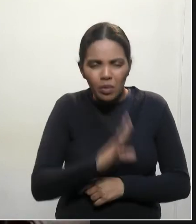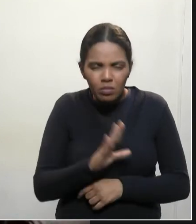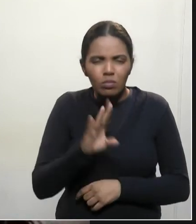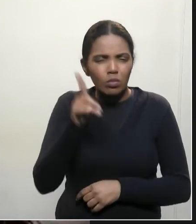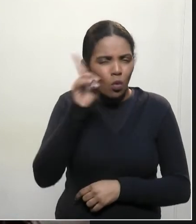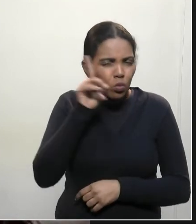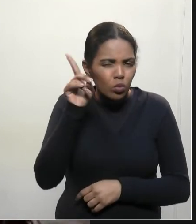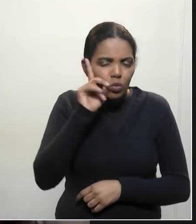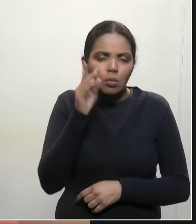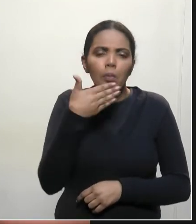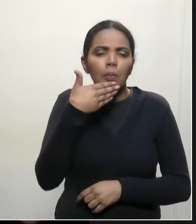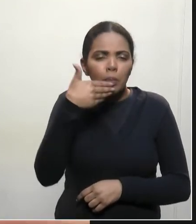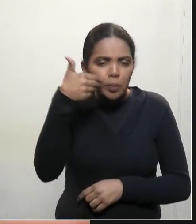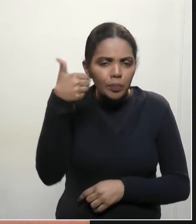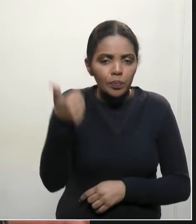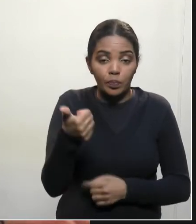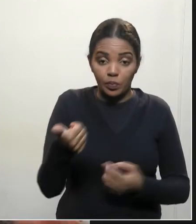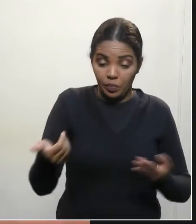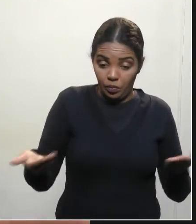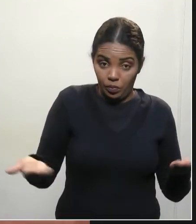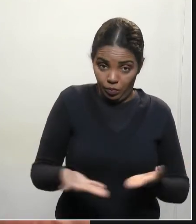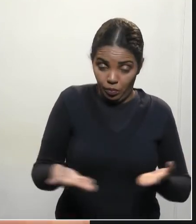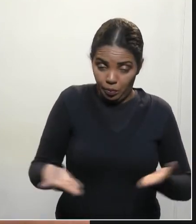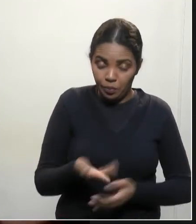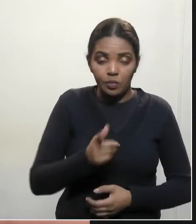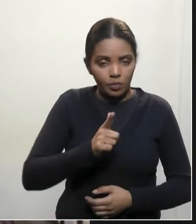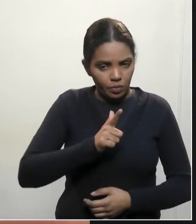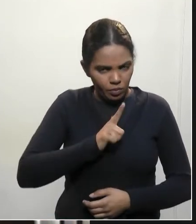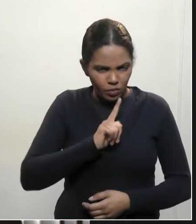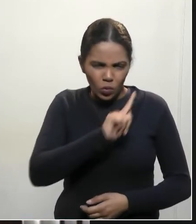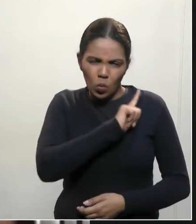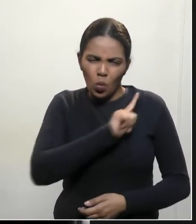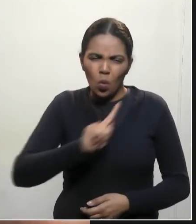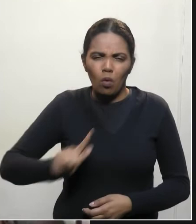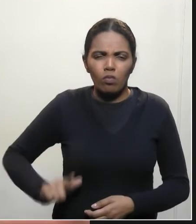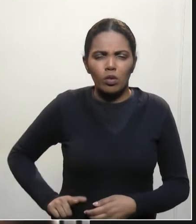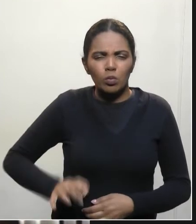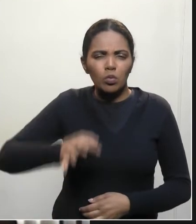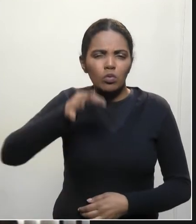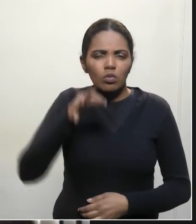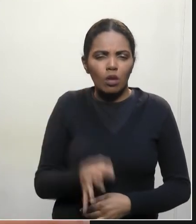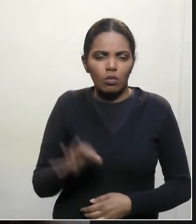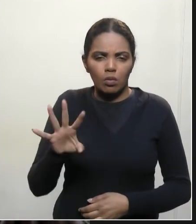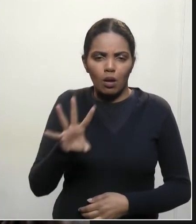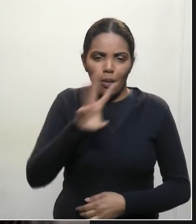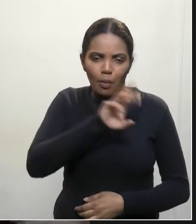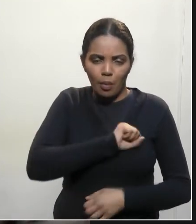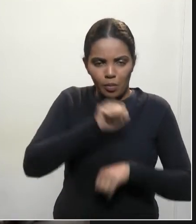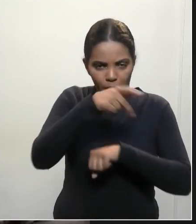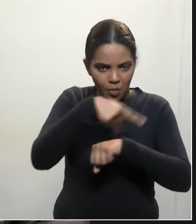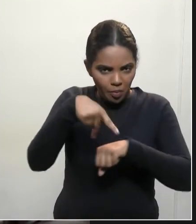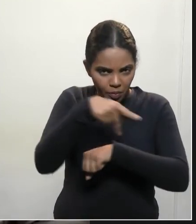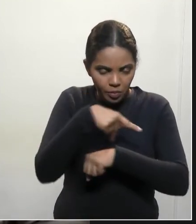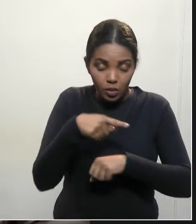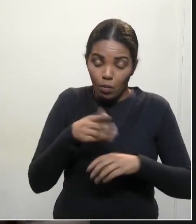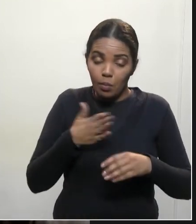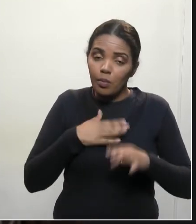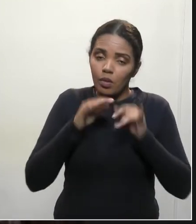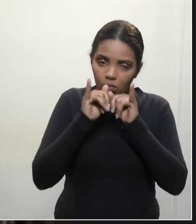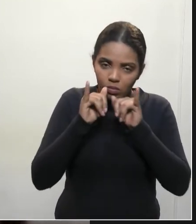dia melhor, porque hoje temos um governo honesto e patriota. Esse é o meu recado, presidente.